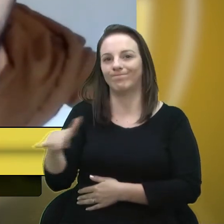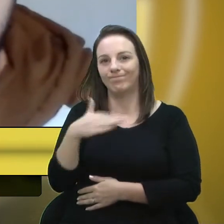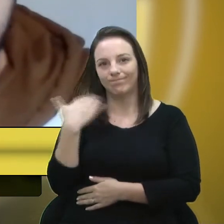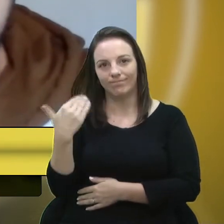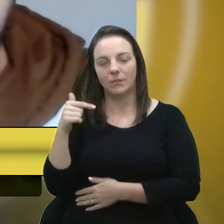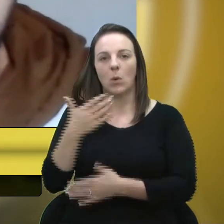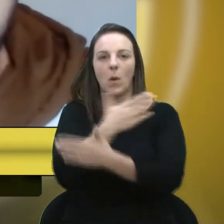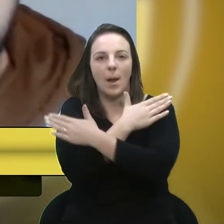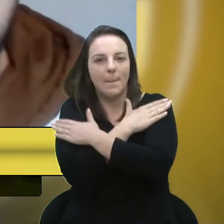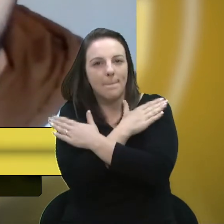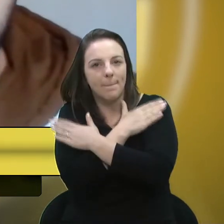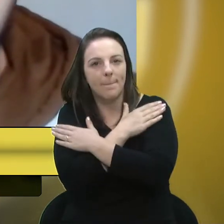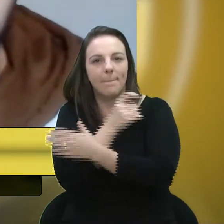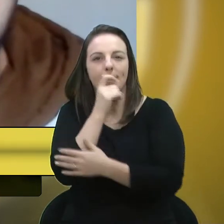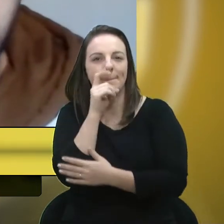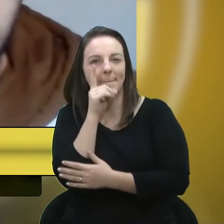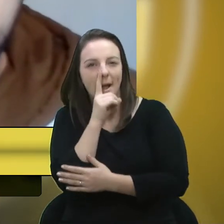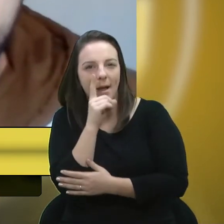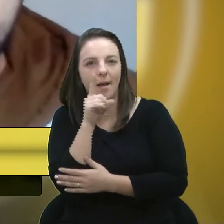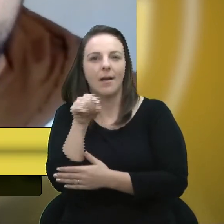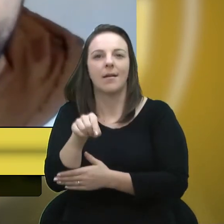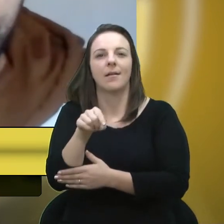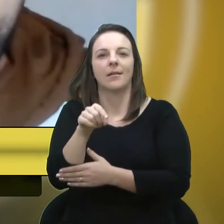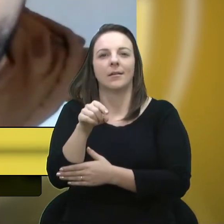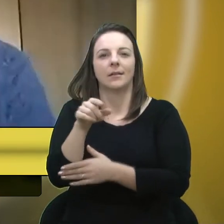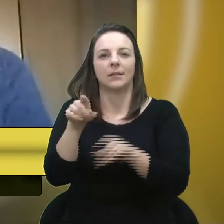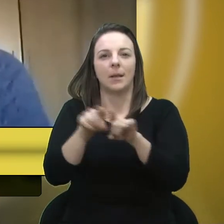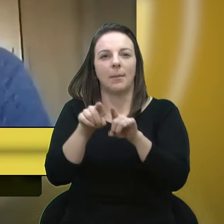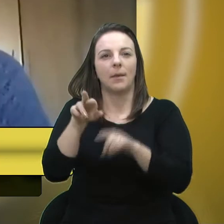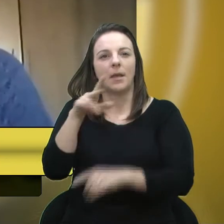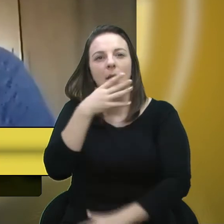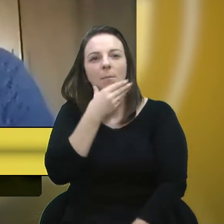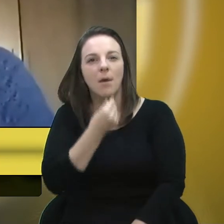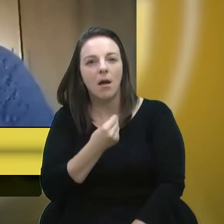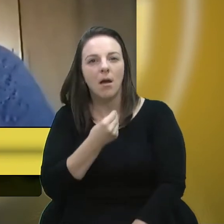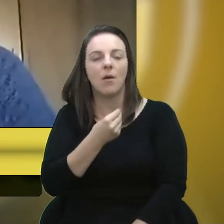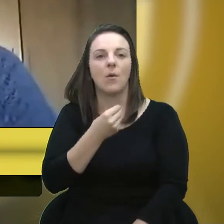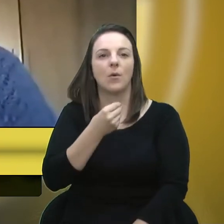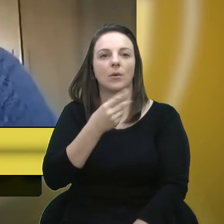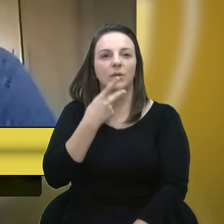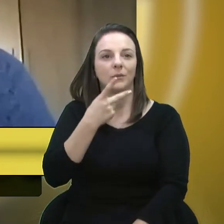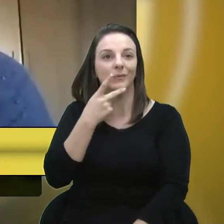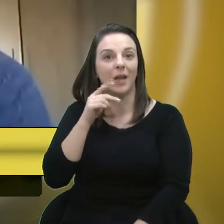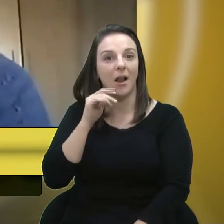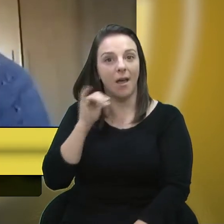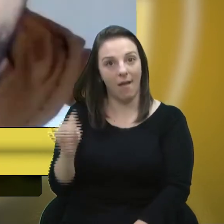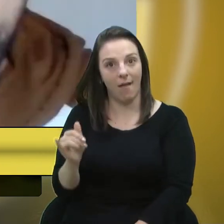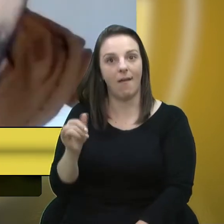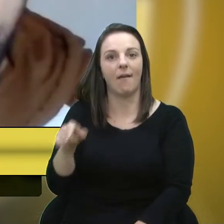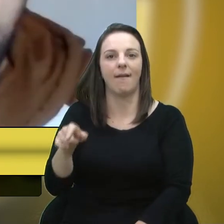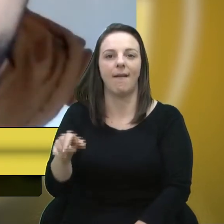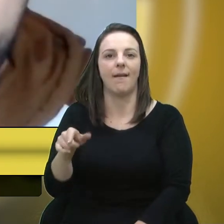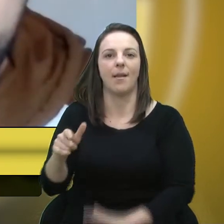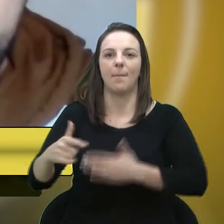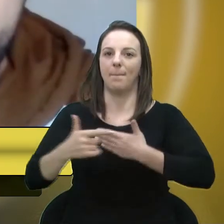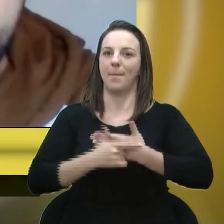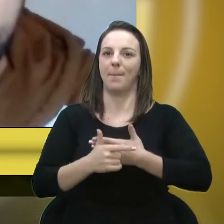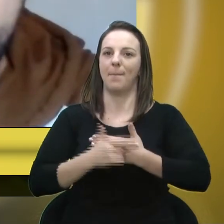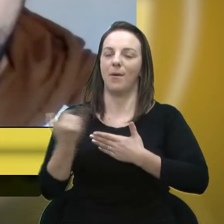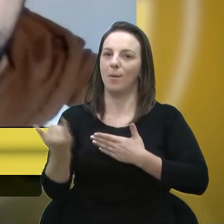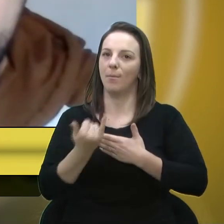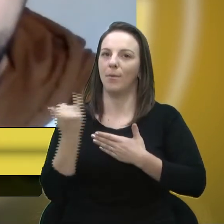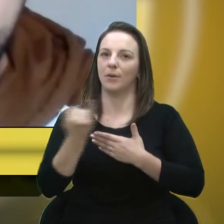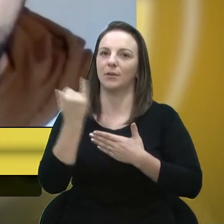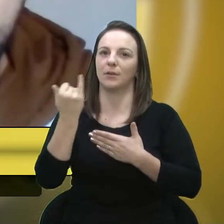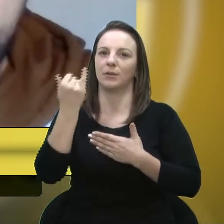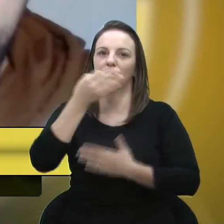aos pais da Justina, aos irmãos. Uma parte, vereador. E dizer que a Justina cumpriu um papel muito importante para